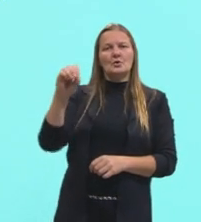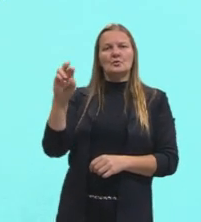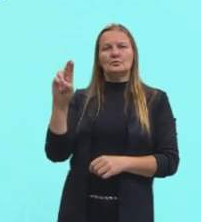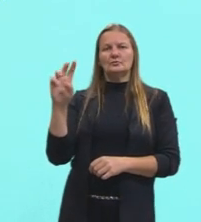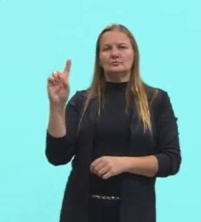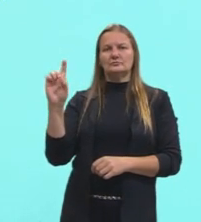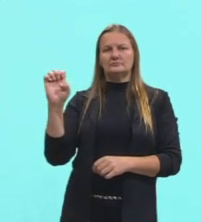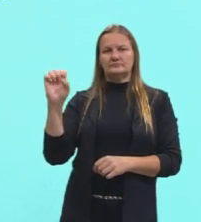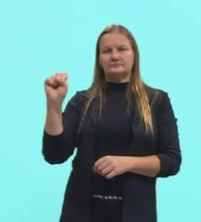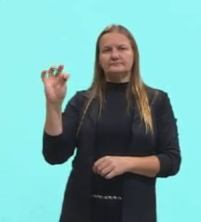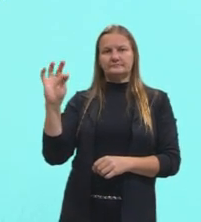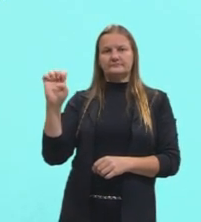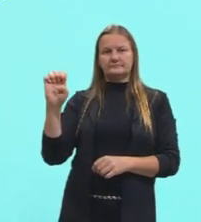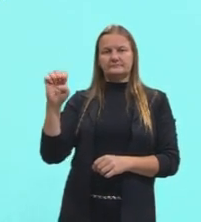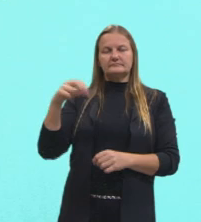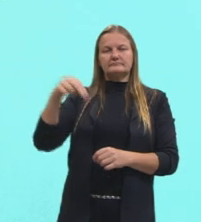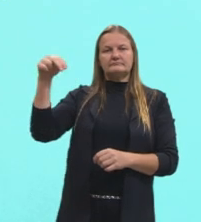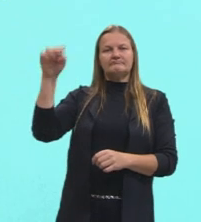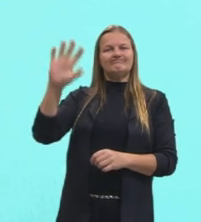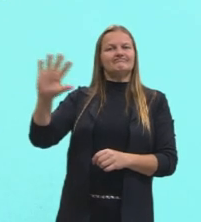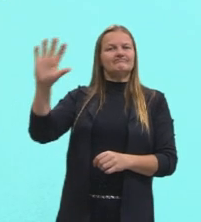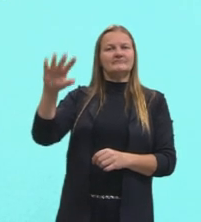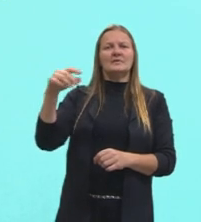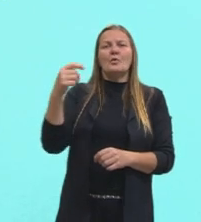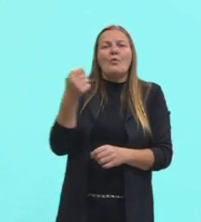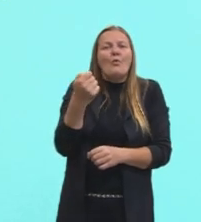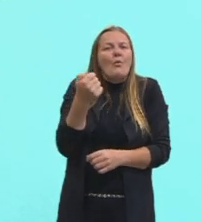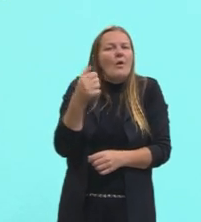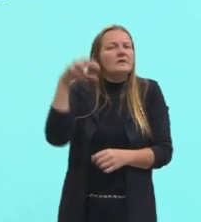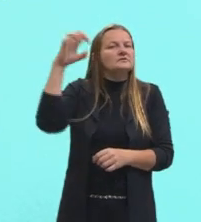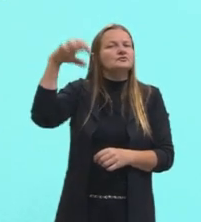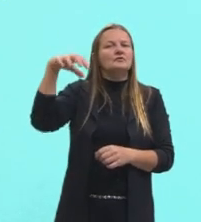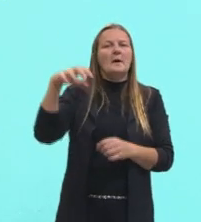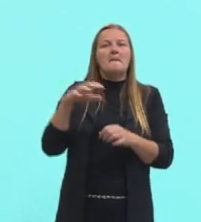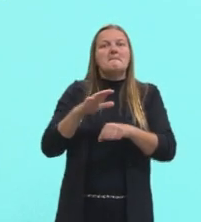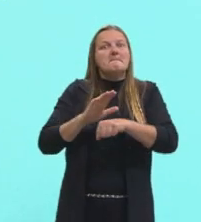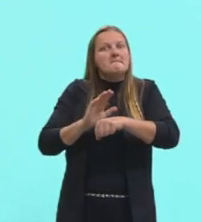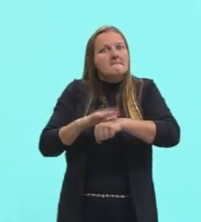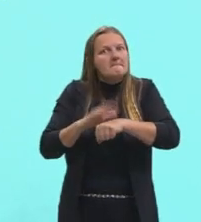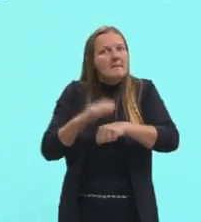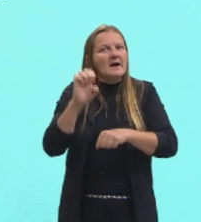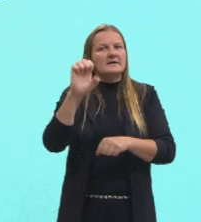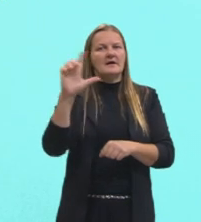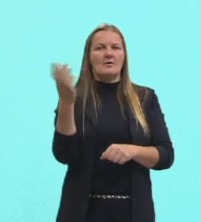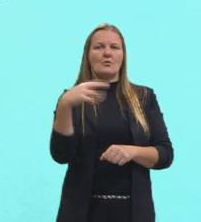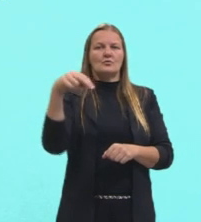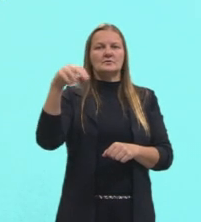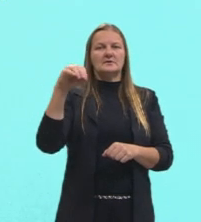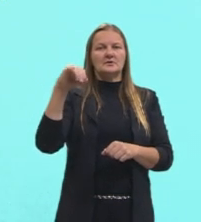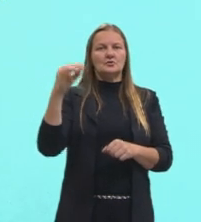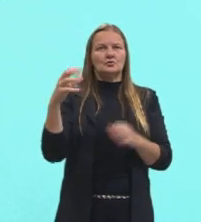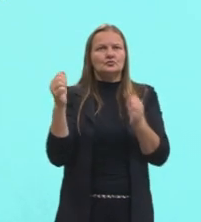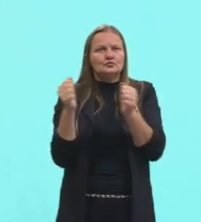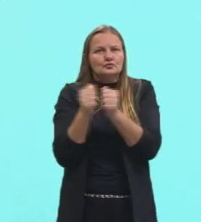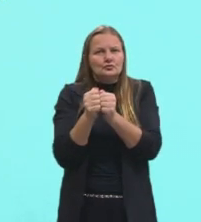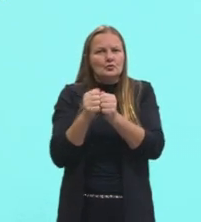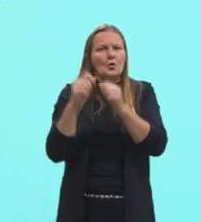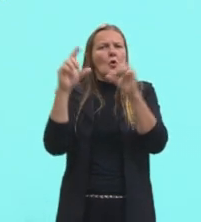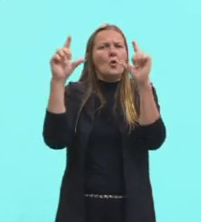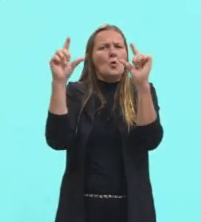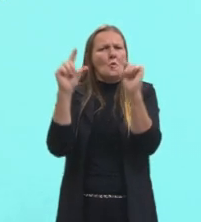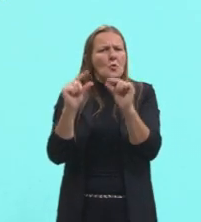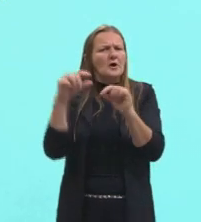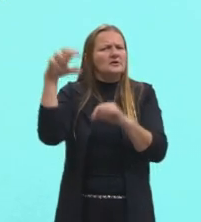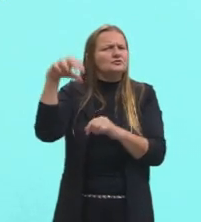Então, imagina, já não chove ao natural e ainda tu tem essa questão aí do El Nino, então, muito menos chuva que nós